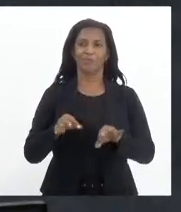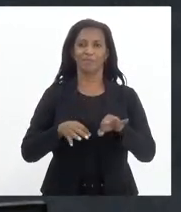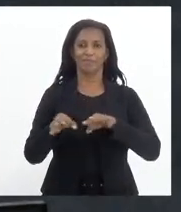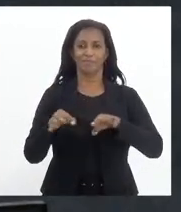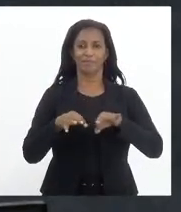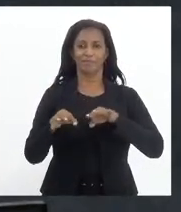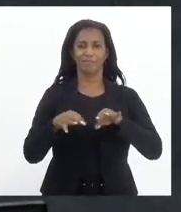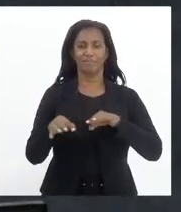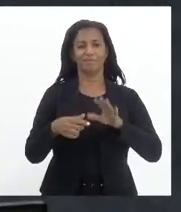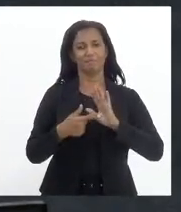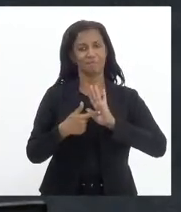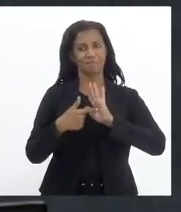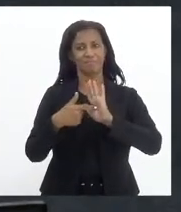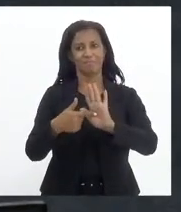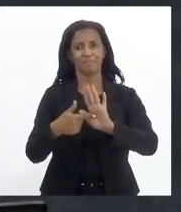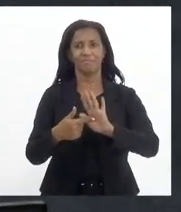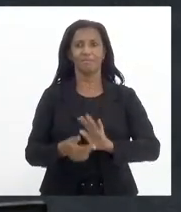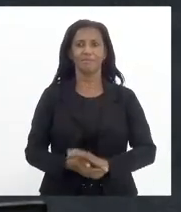que eu apresento.